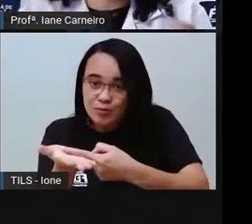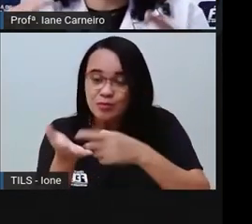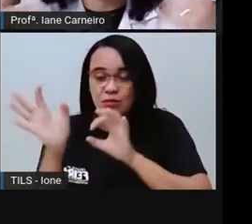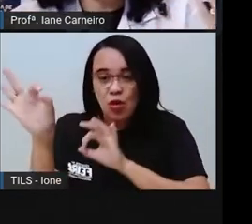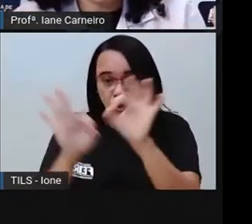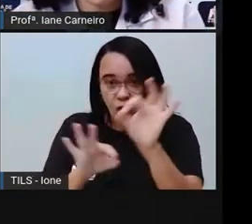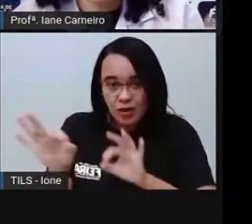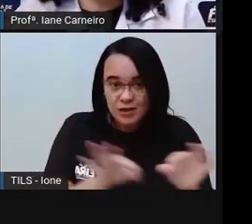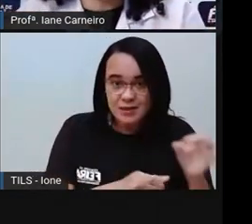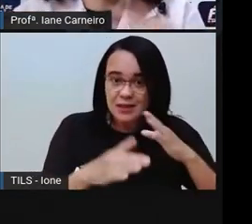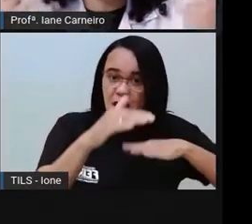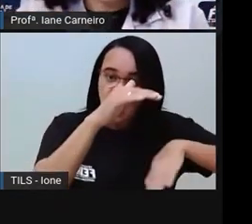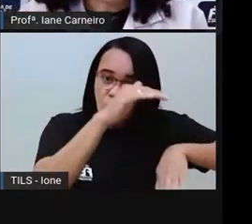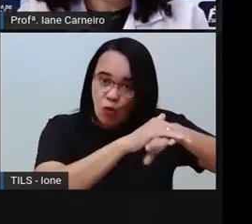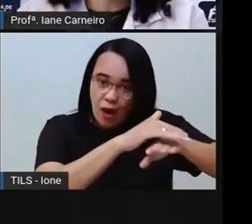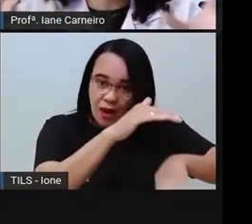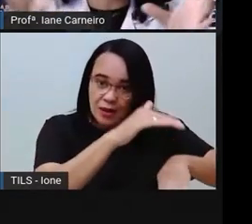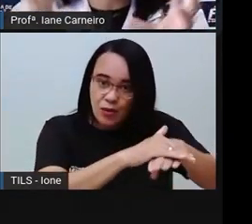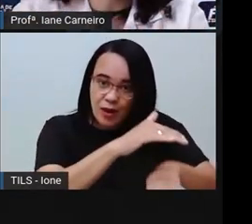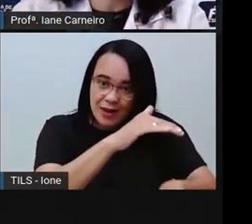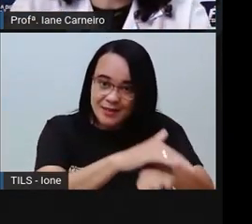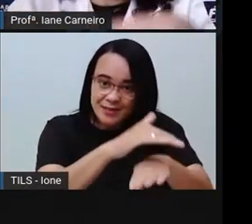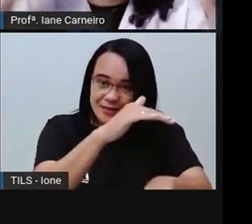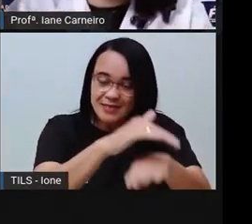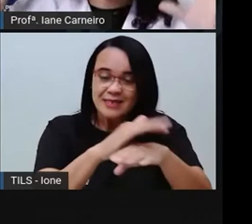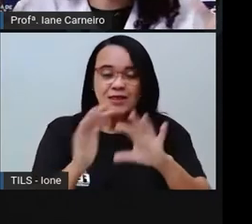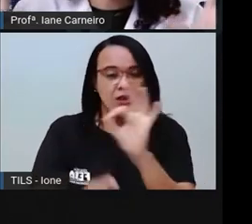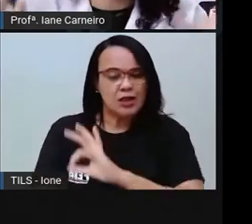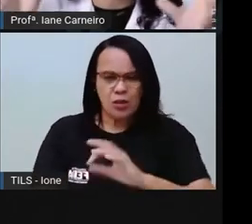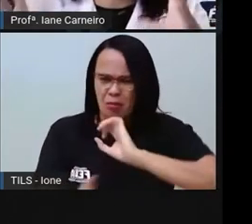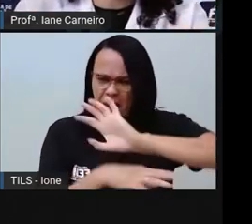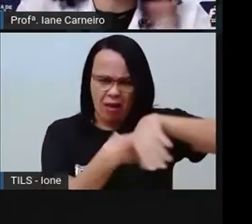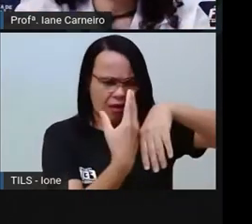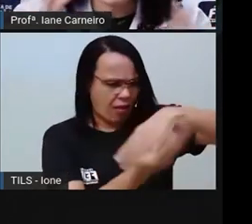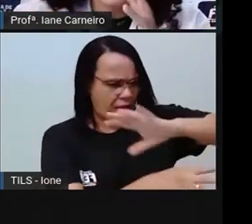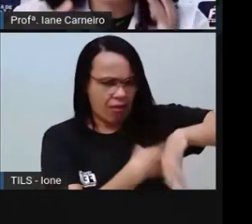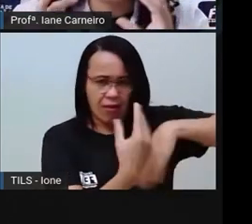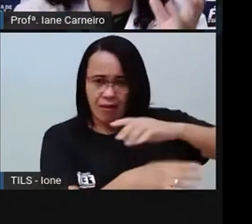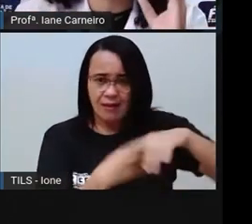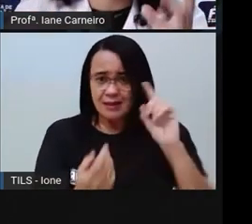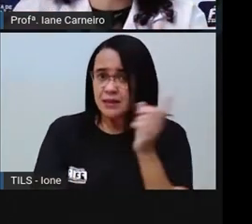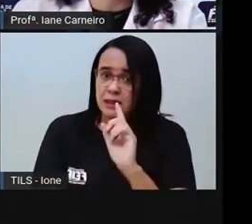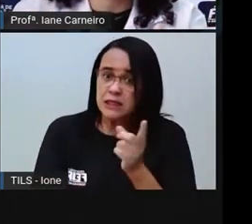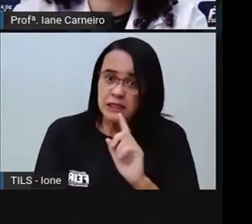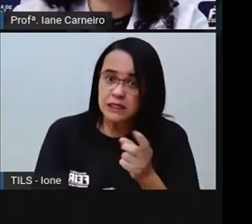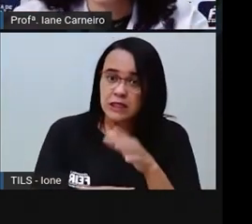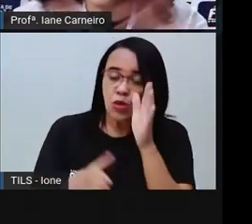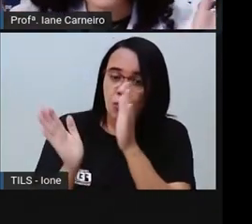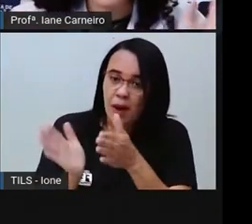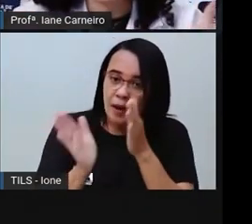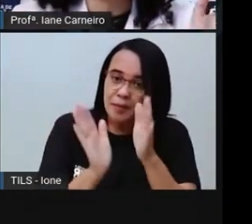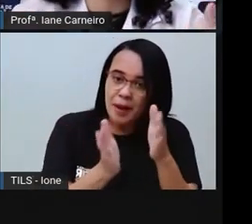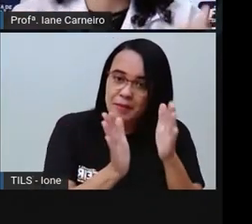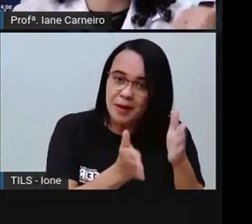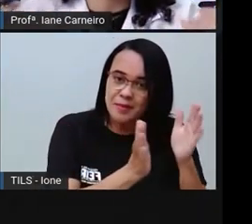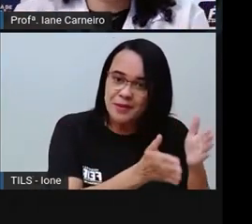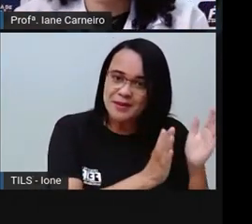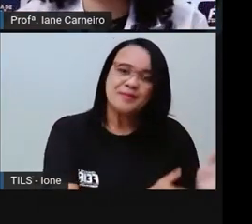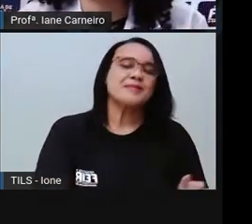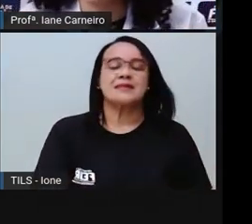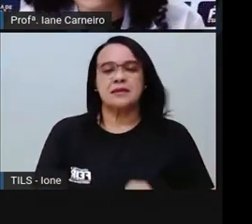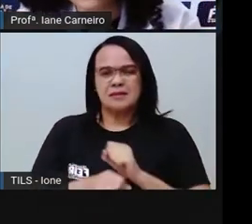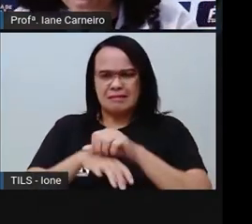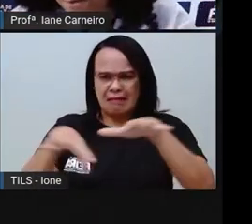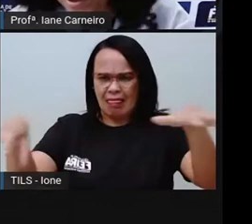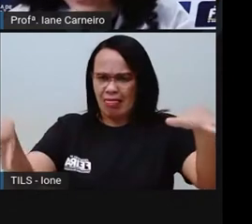se você não quer arrumar a bagunça toda, então você não bagunça, né? Tenta brincar de uma forma que você não deixe tudo espalhado, porque aí vai dar